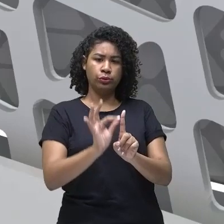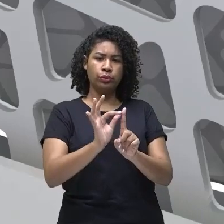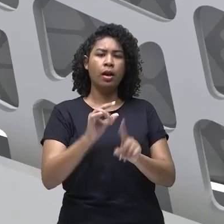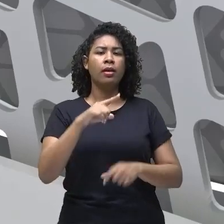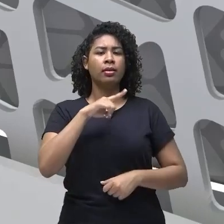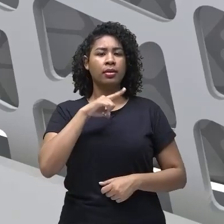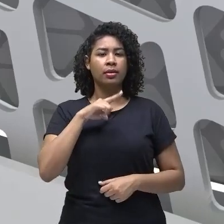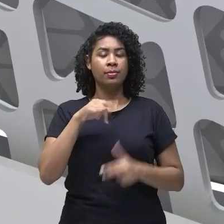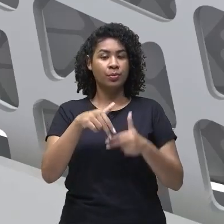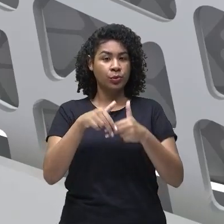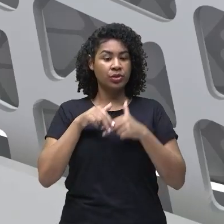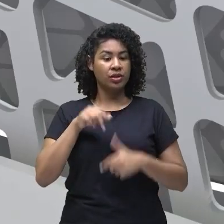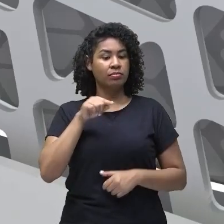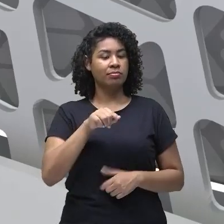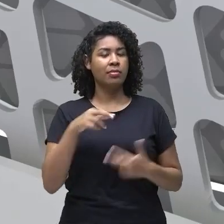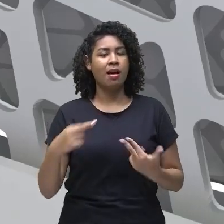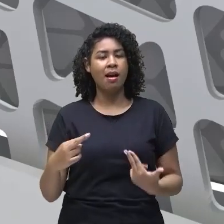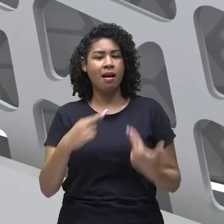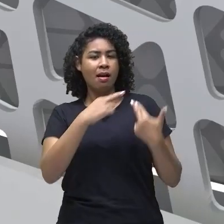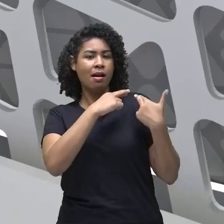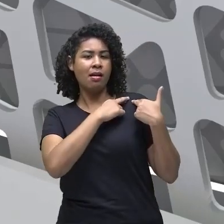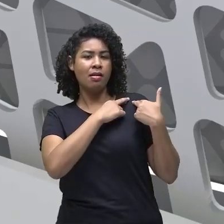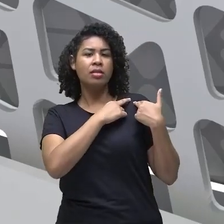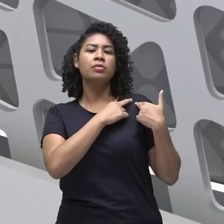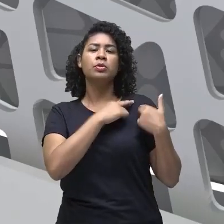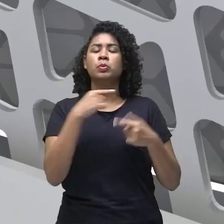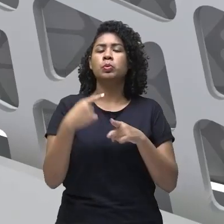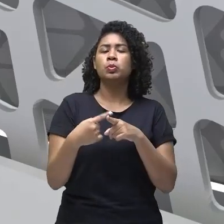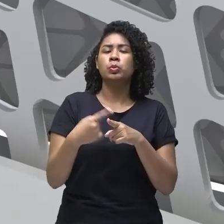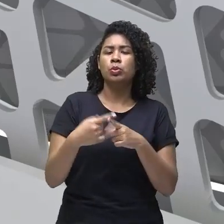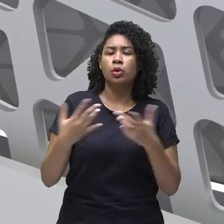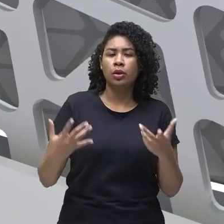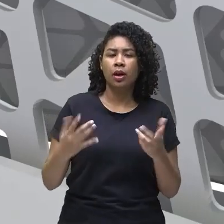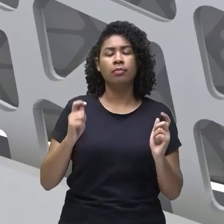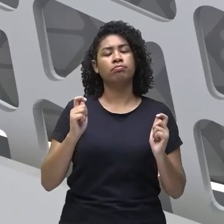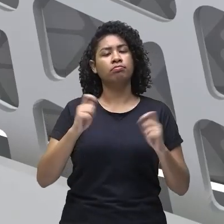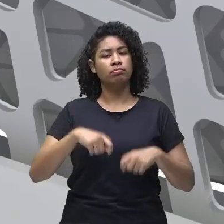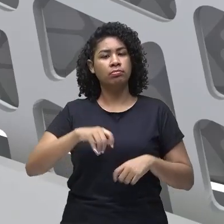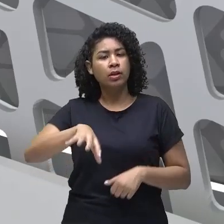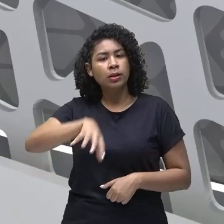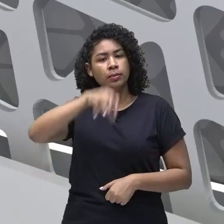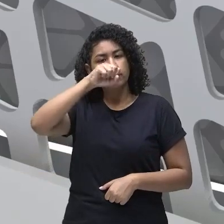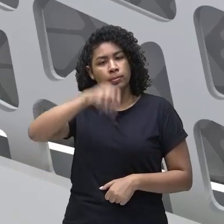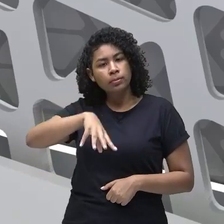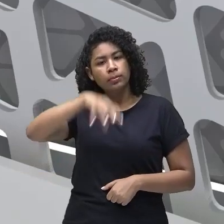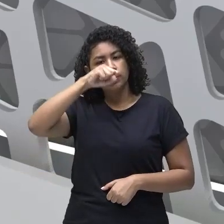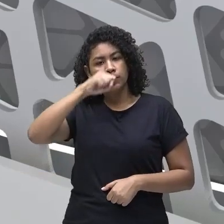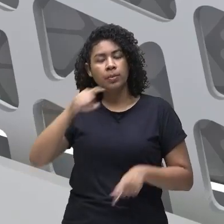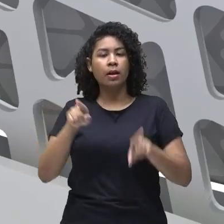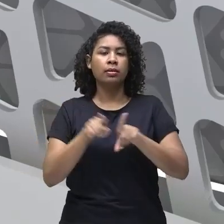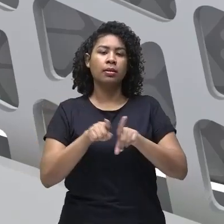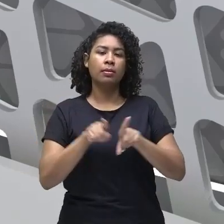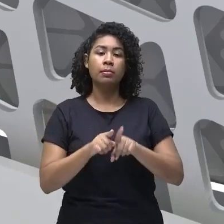responsável para que a gente possa respirar, ter plantações, alimentos,